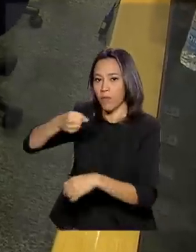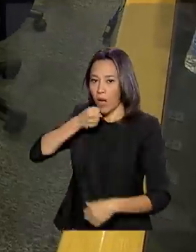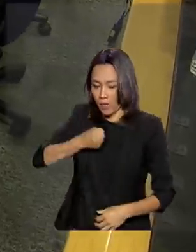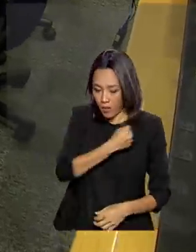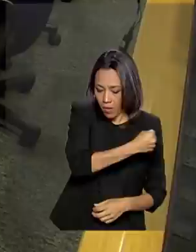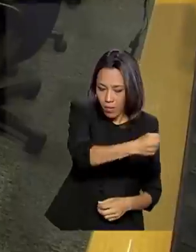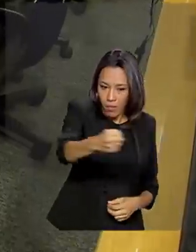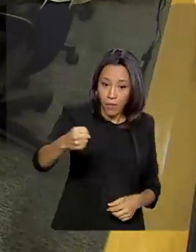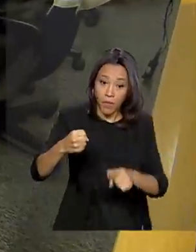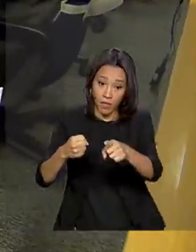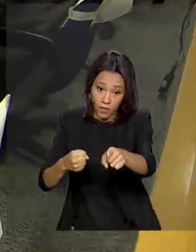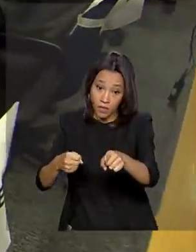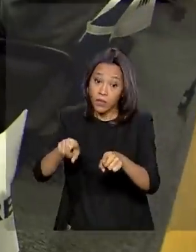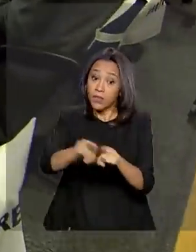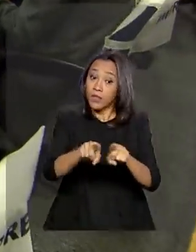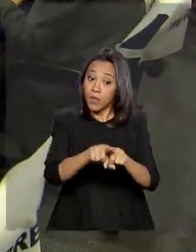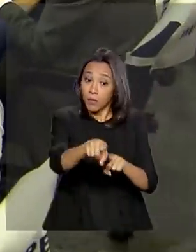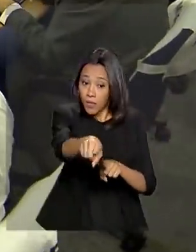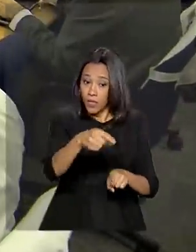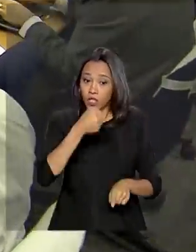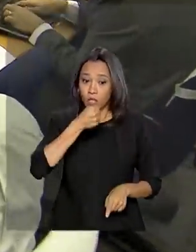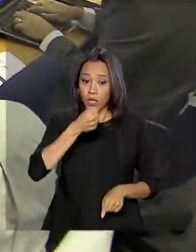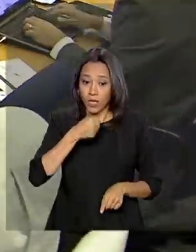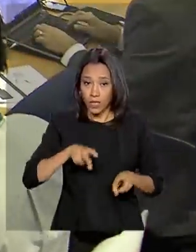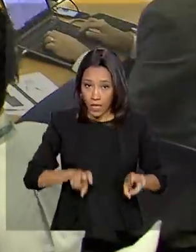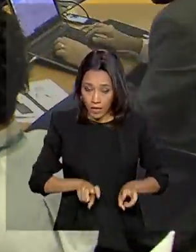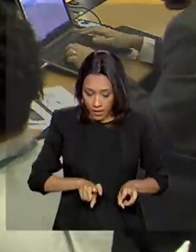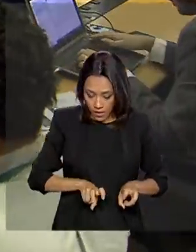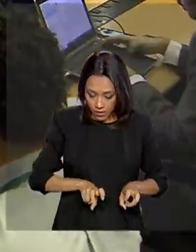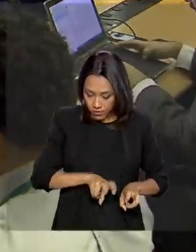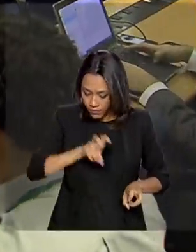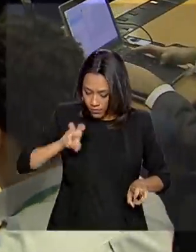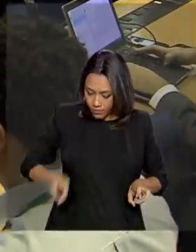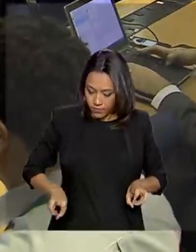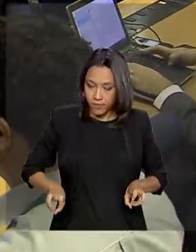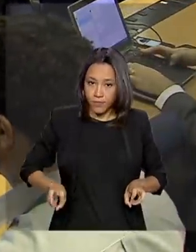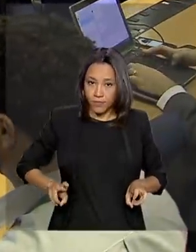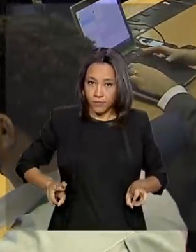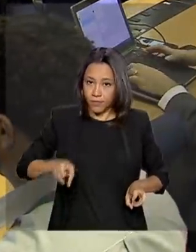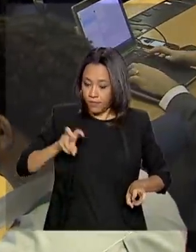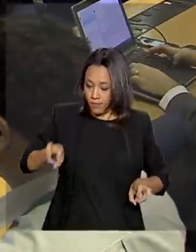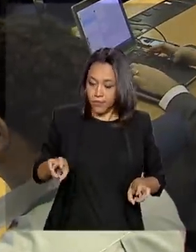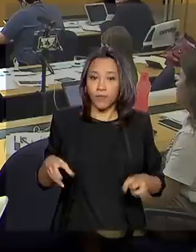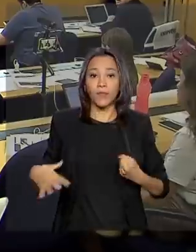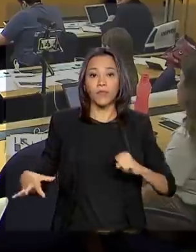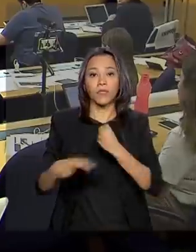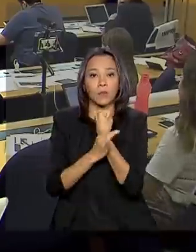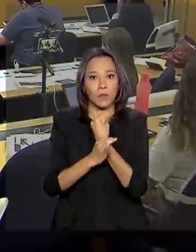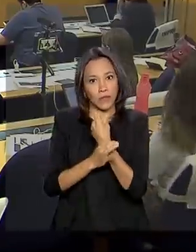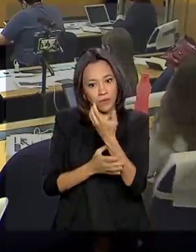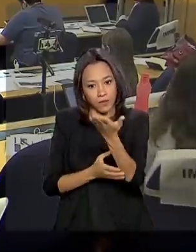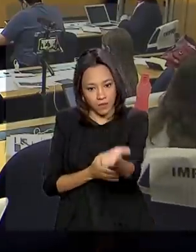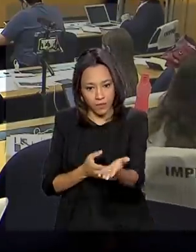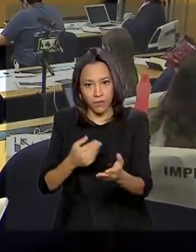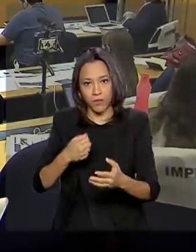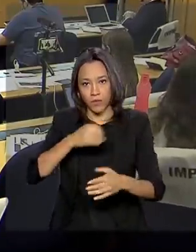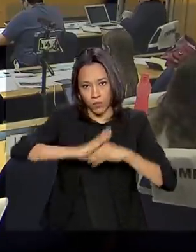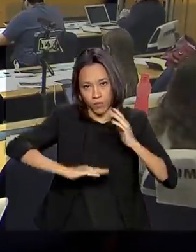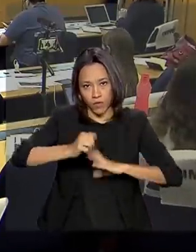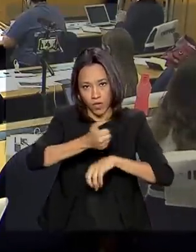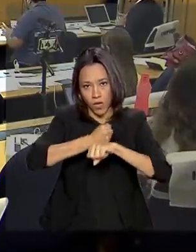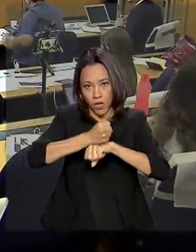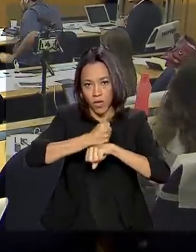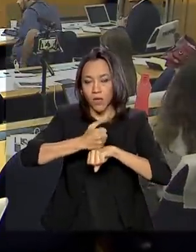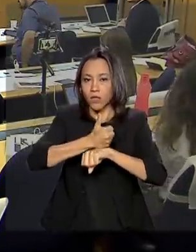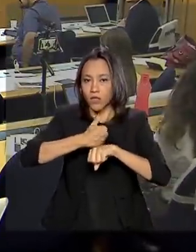jornalistas sentaram em cadeiras alternadas, dando um espaço maior de segurança. E a partir de agora, novas